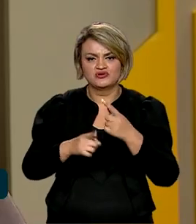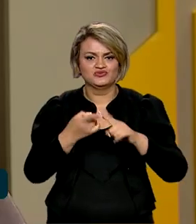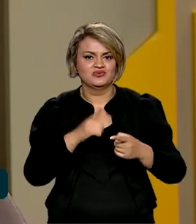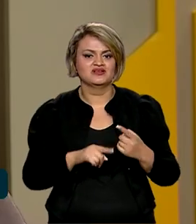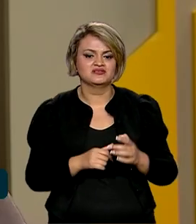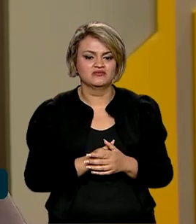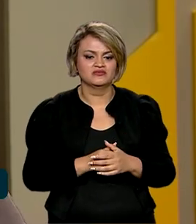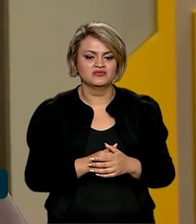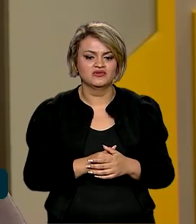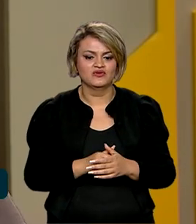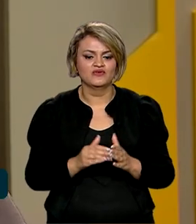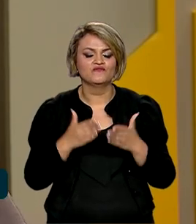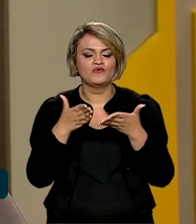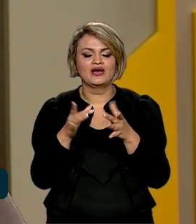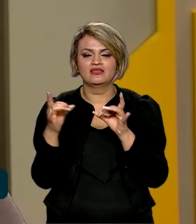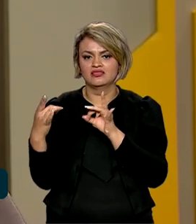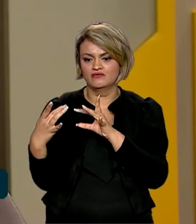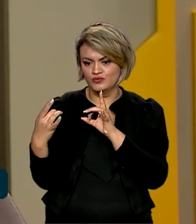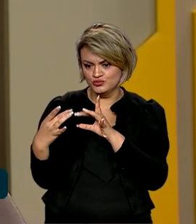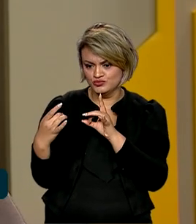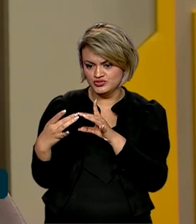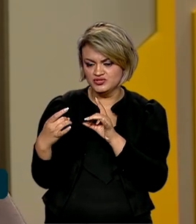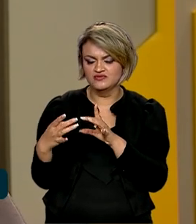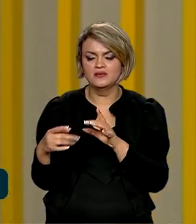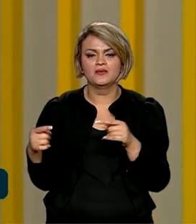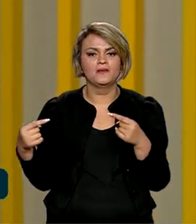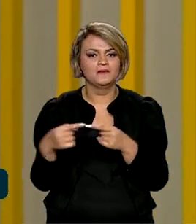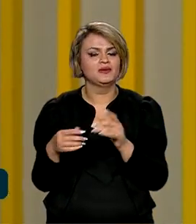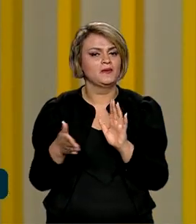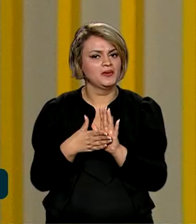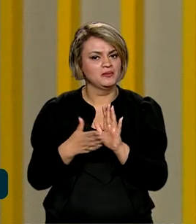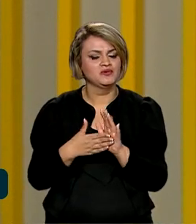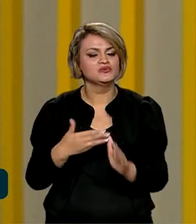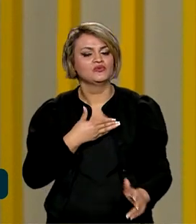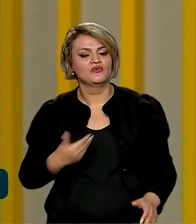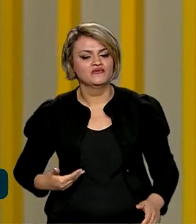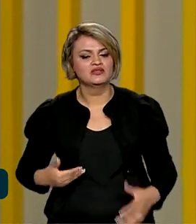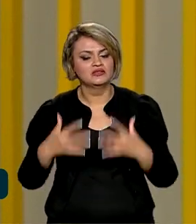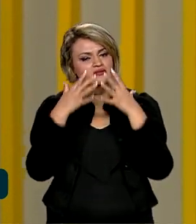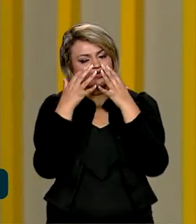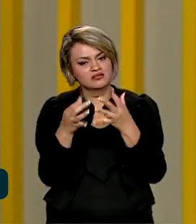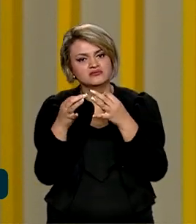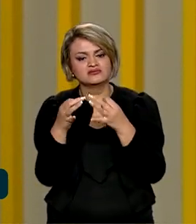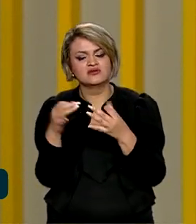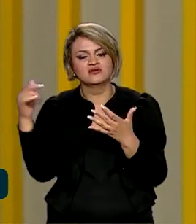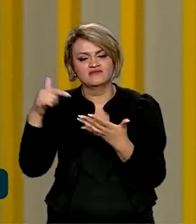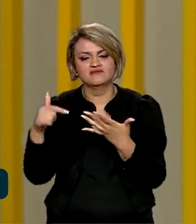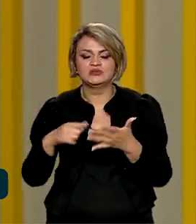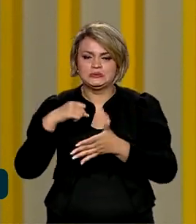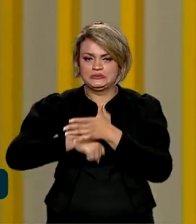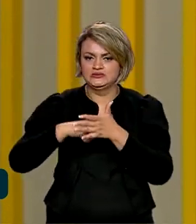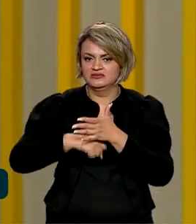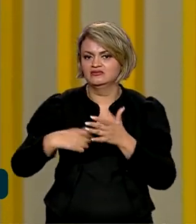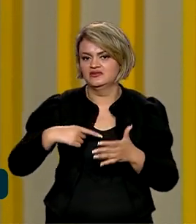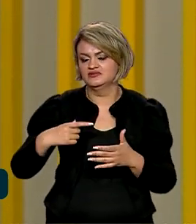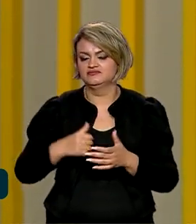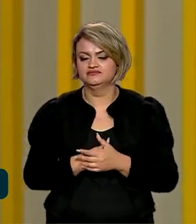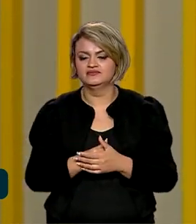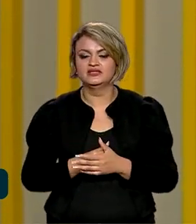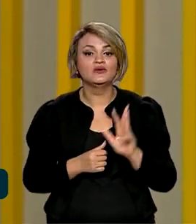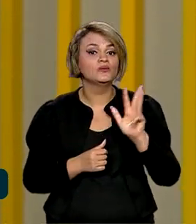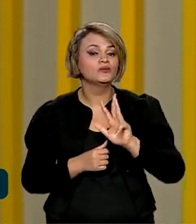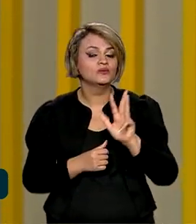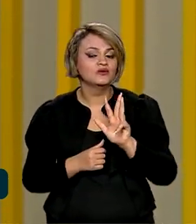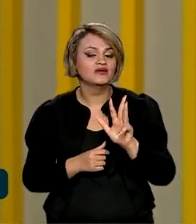para uma devolutiva das propostas do governo em atenção às suas reivindicações. Então, o que o presidente